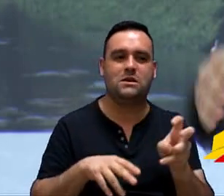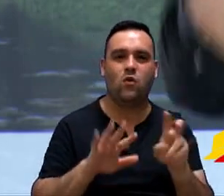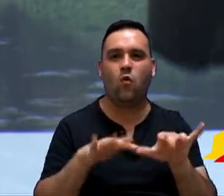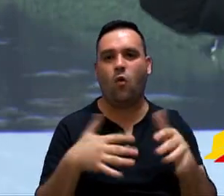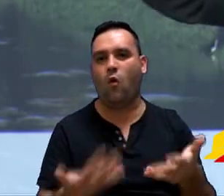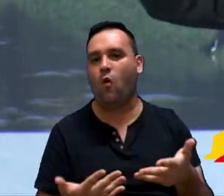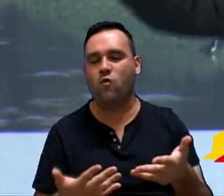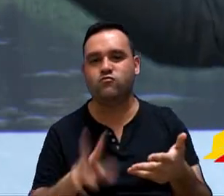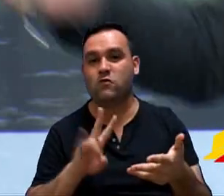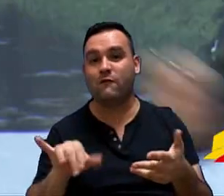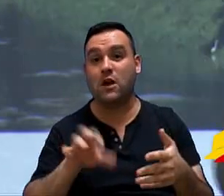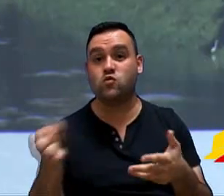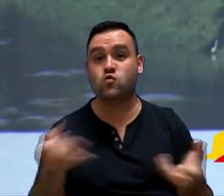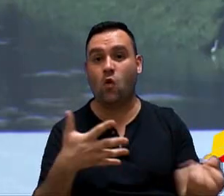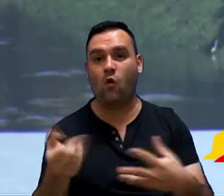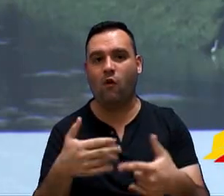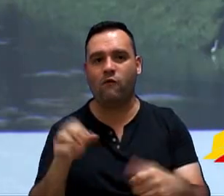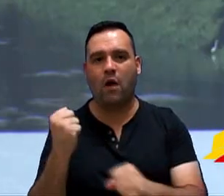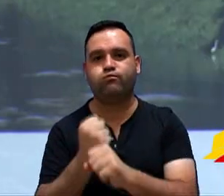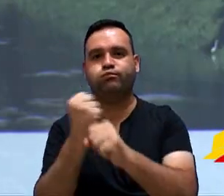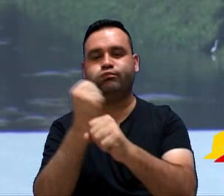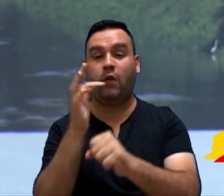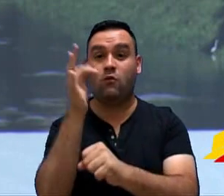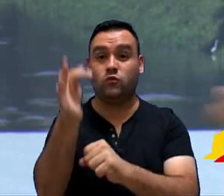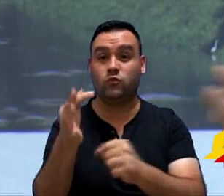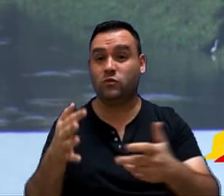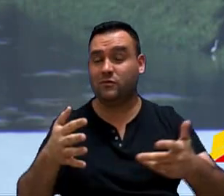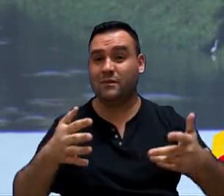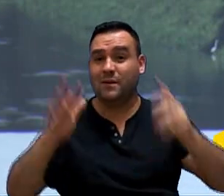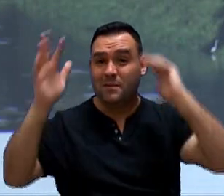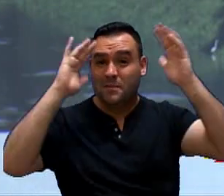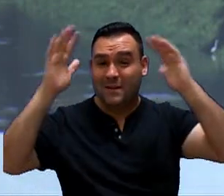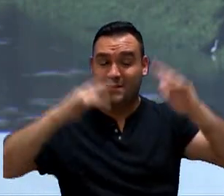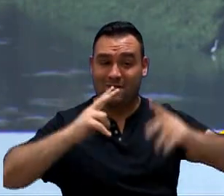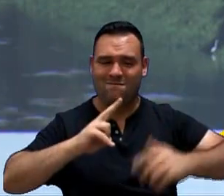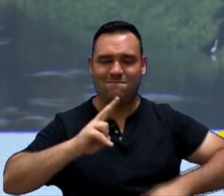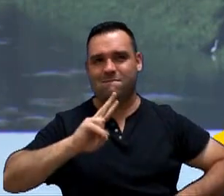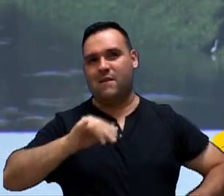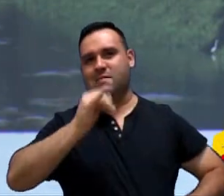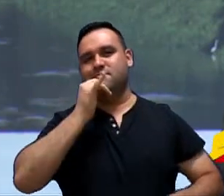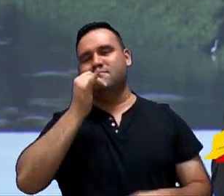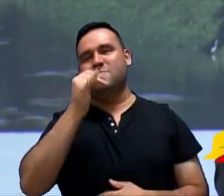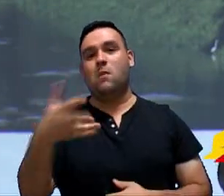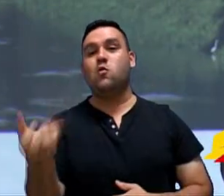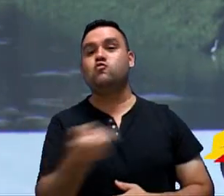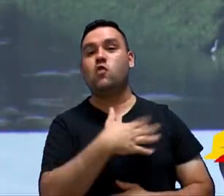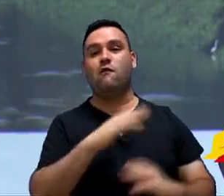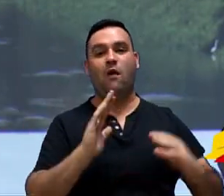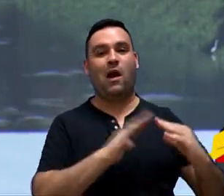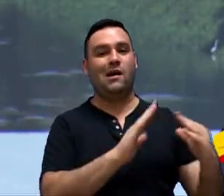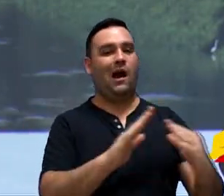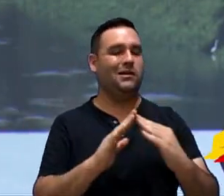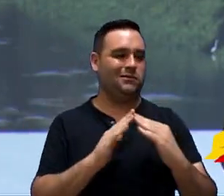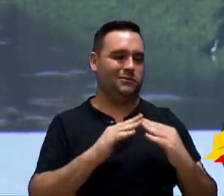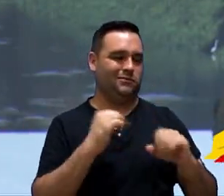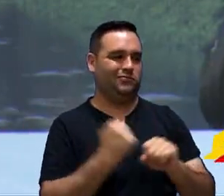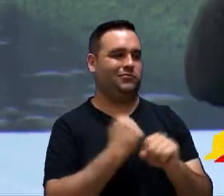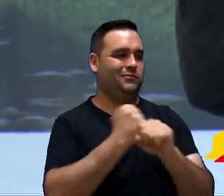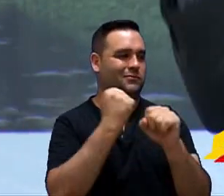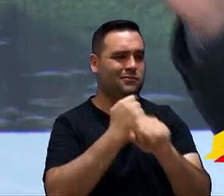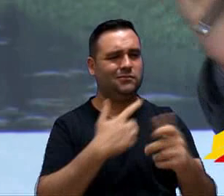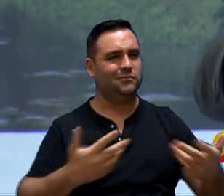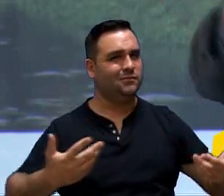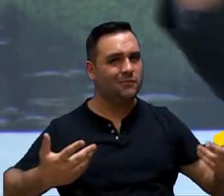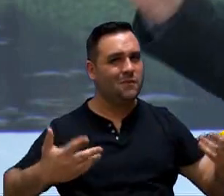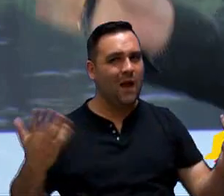se vai ser para novos conjuntos habitacionais. Você imagina que vai fazer um novo conjunto habitacional? Estou